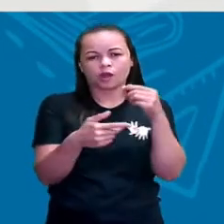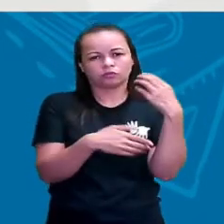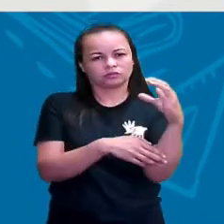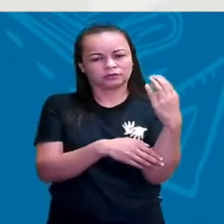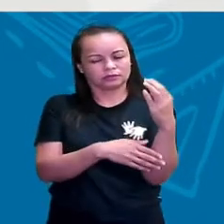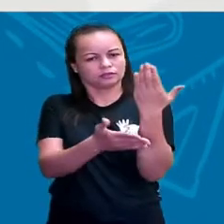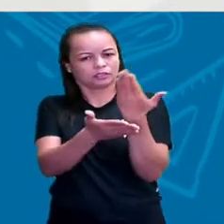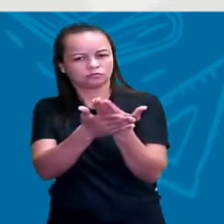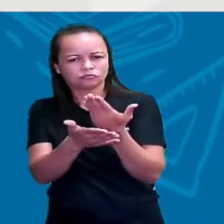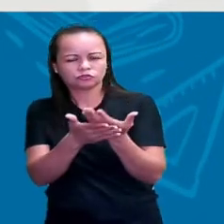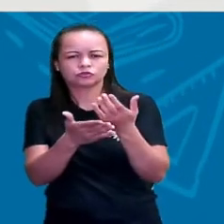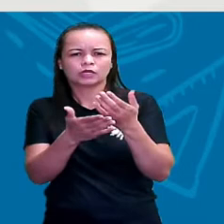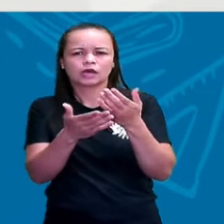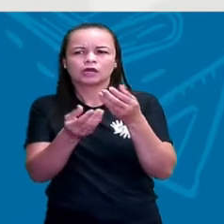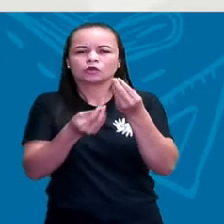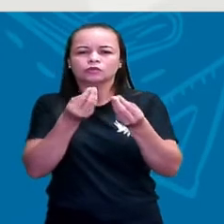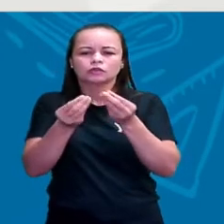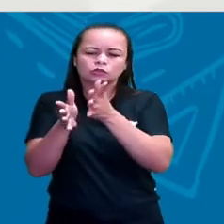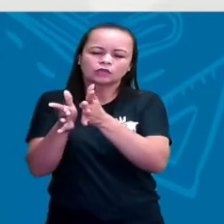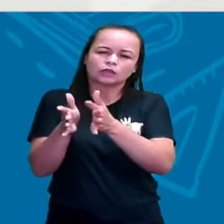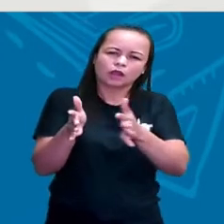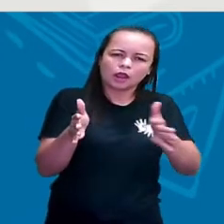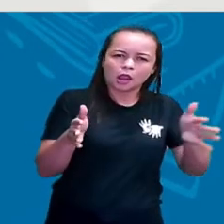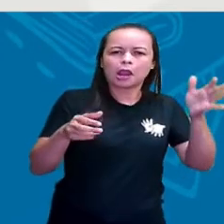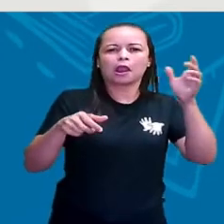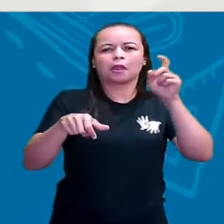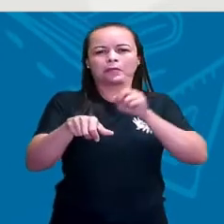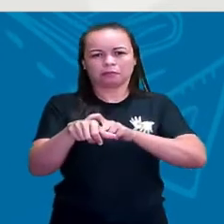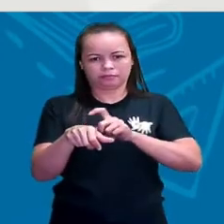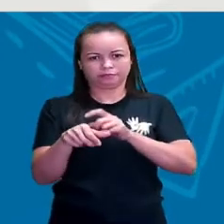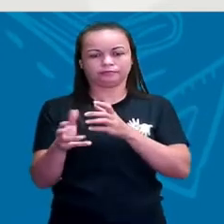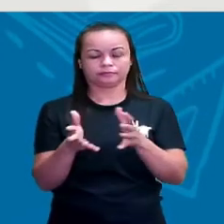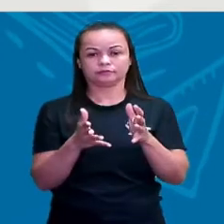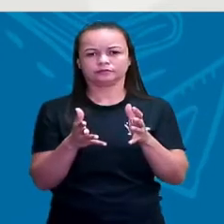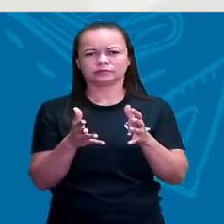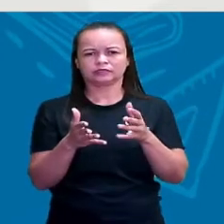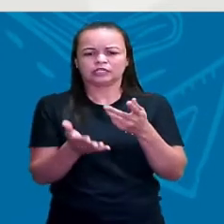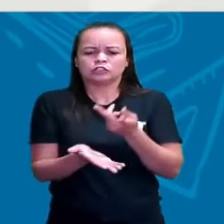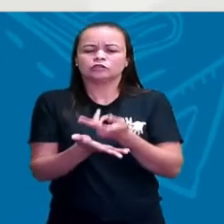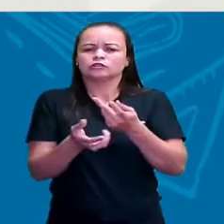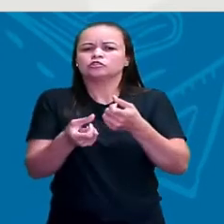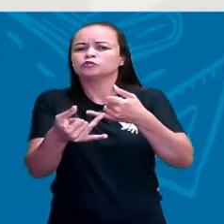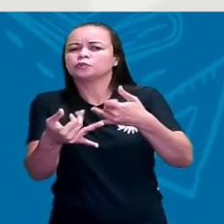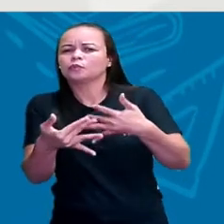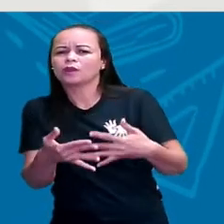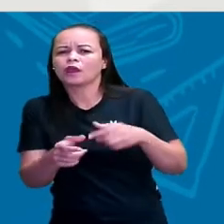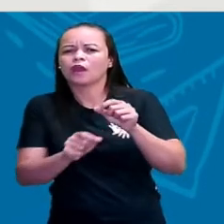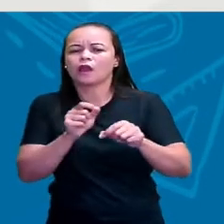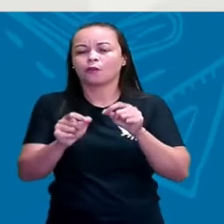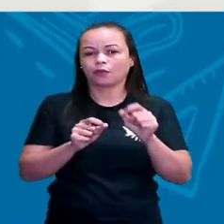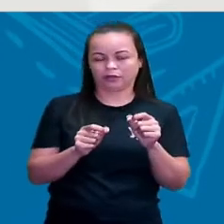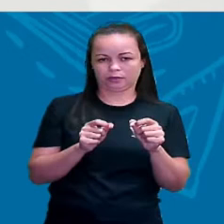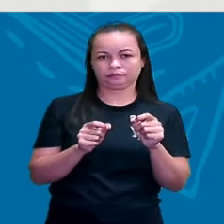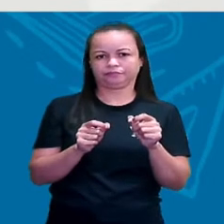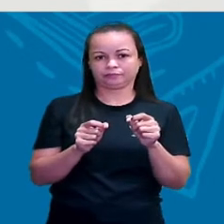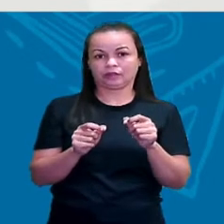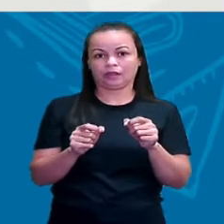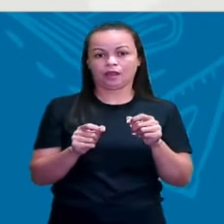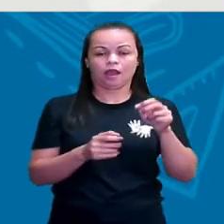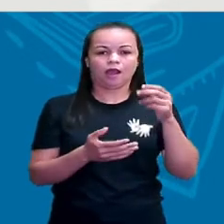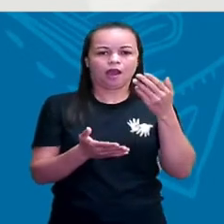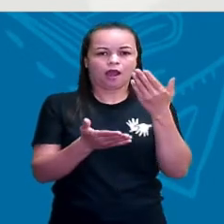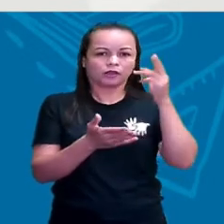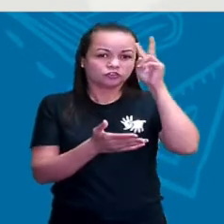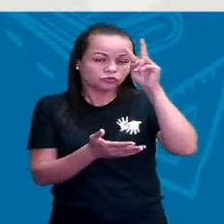no tempo, ao longo do tempo. O que é isso quer dizer, professor? Que a história, ela vai